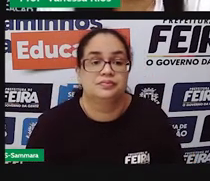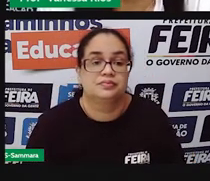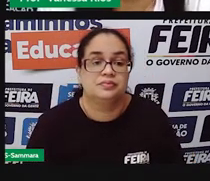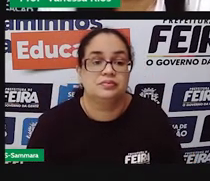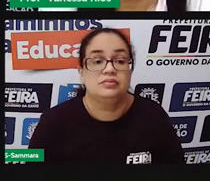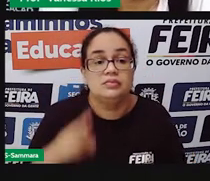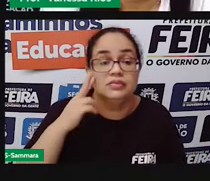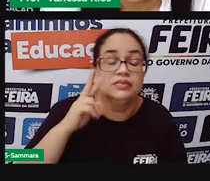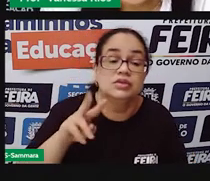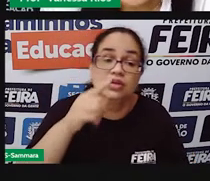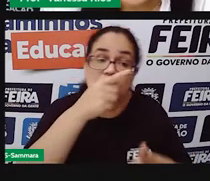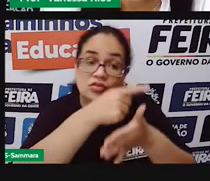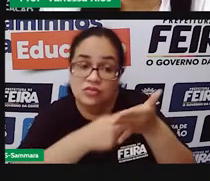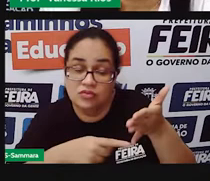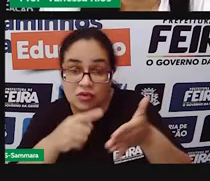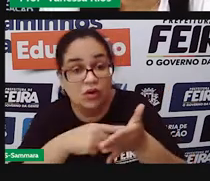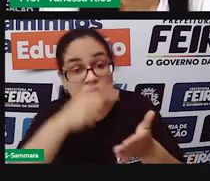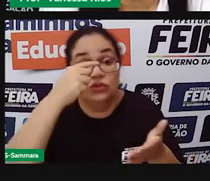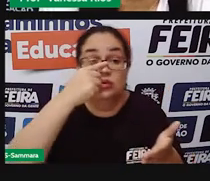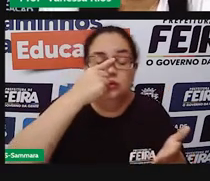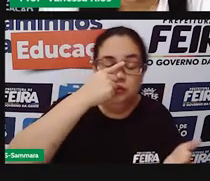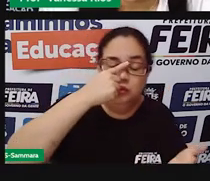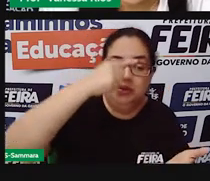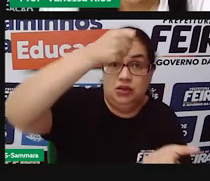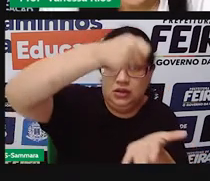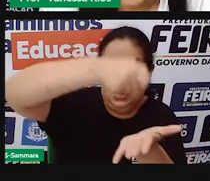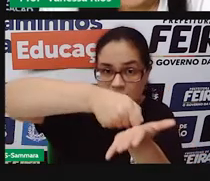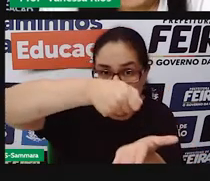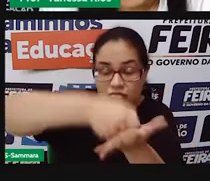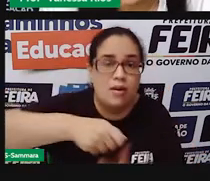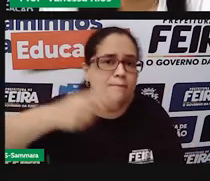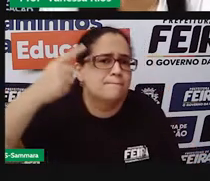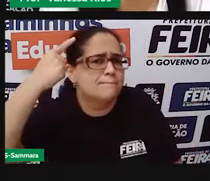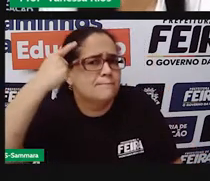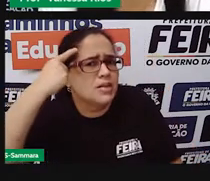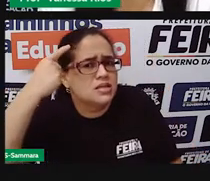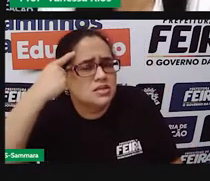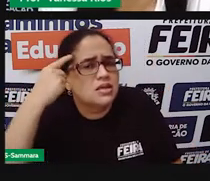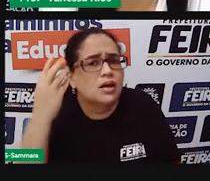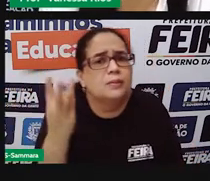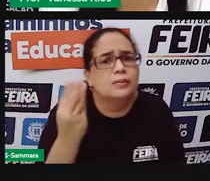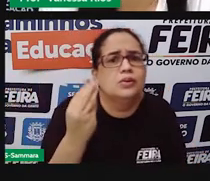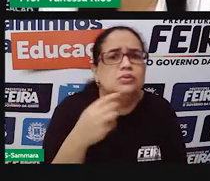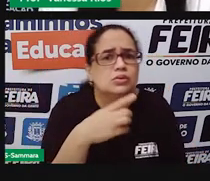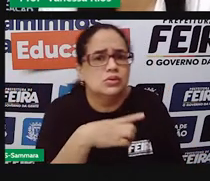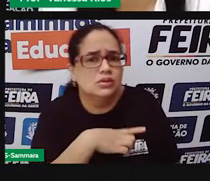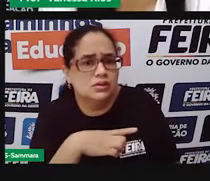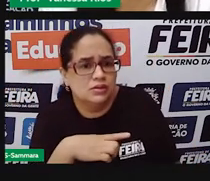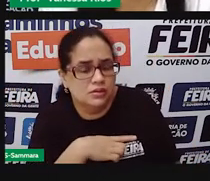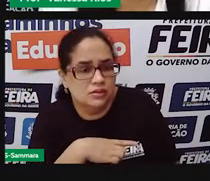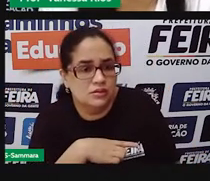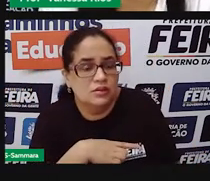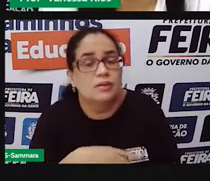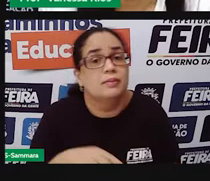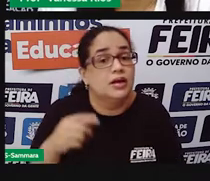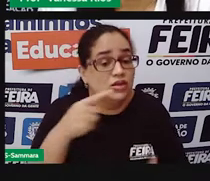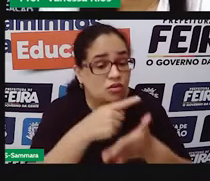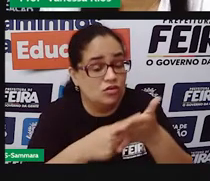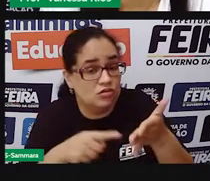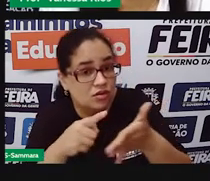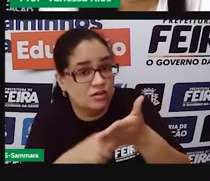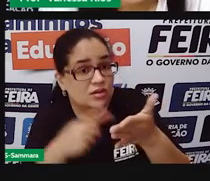Então, o voto é um dever, mas é preciso aí pensar bastante nessa ação para que não se vote errado.